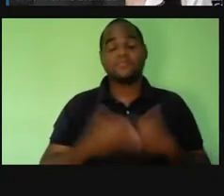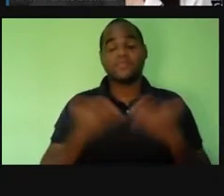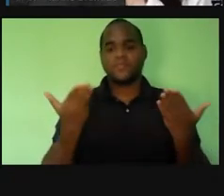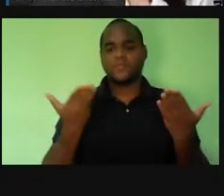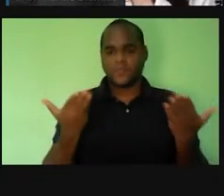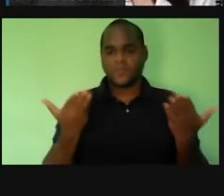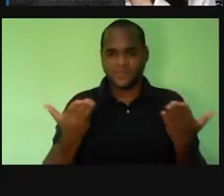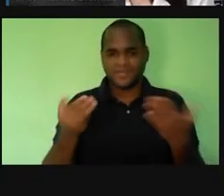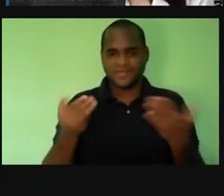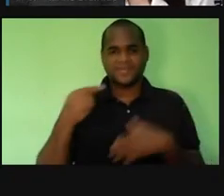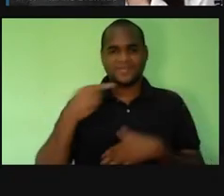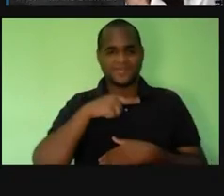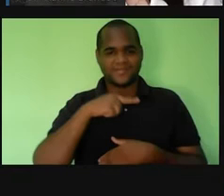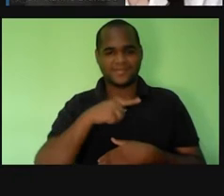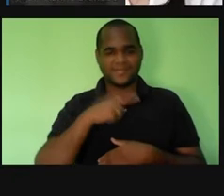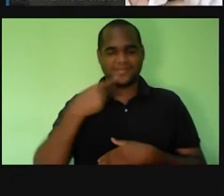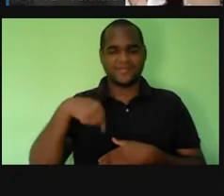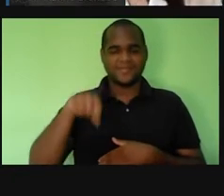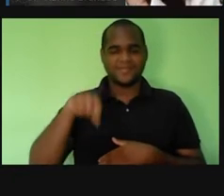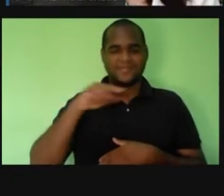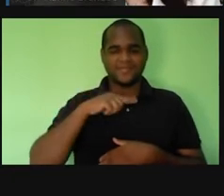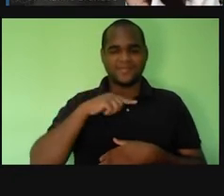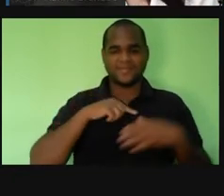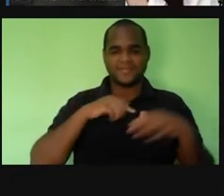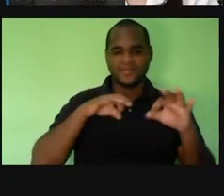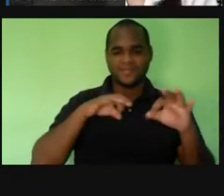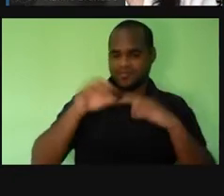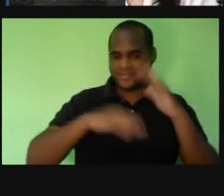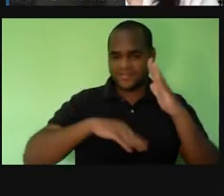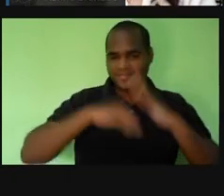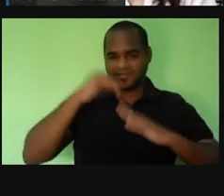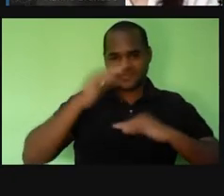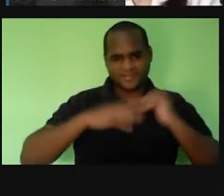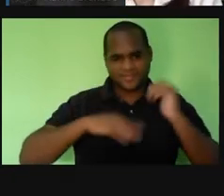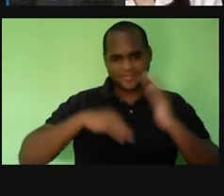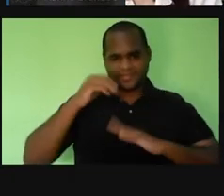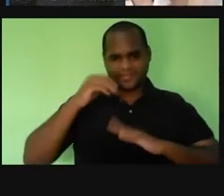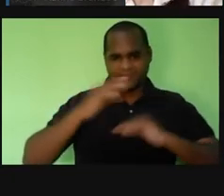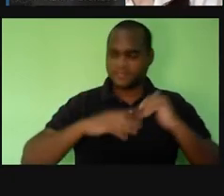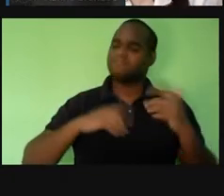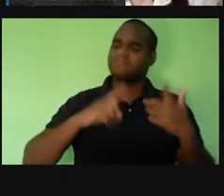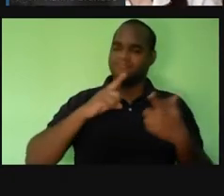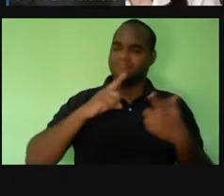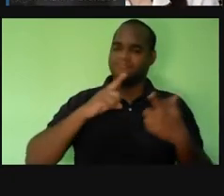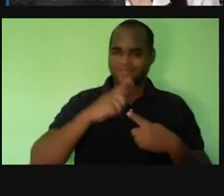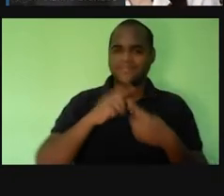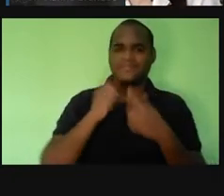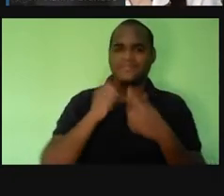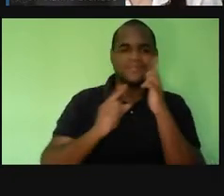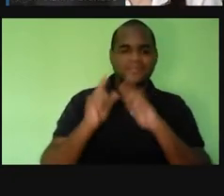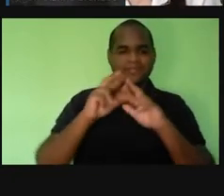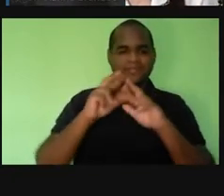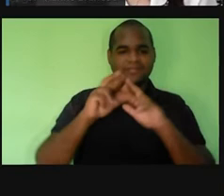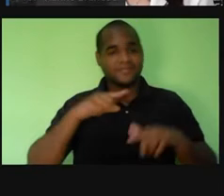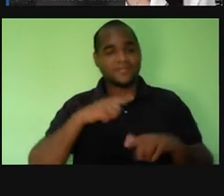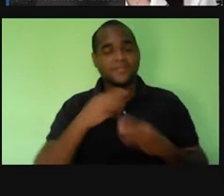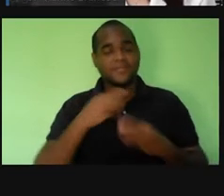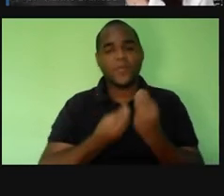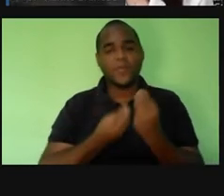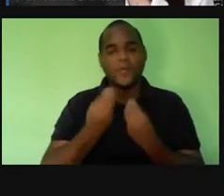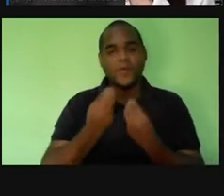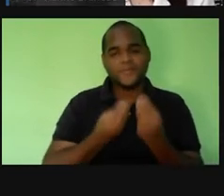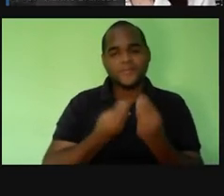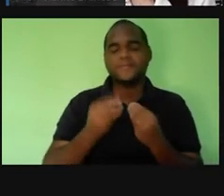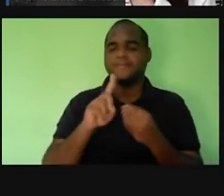gente vai ver profissionais que fazem ciência e como eles fazem ciência e como eles são